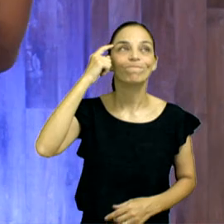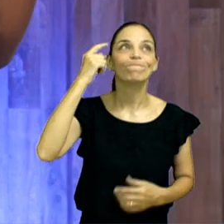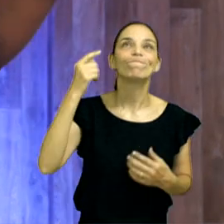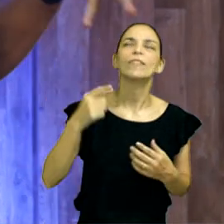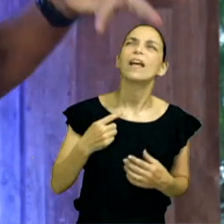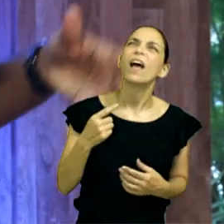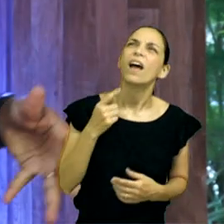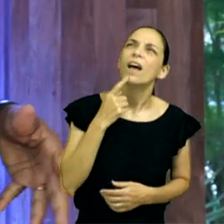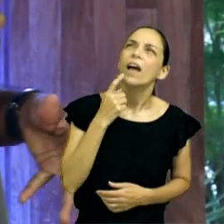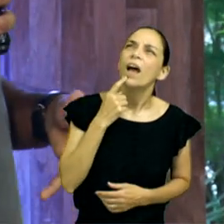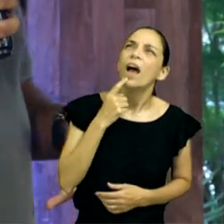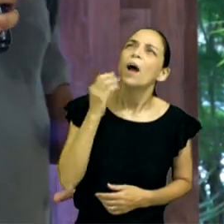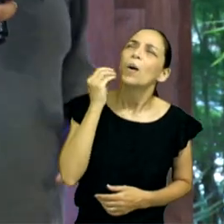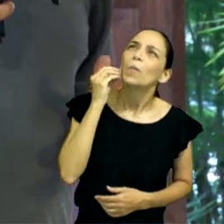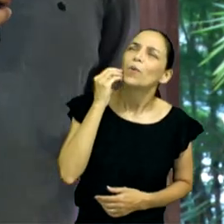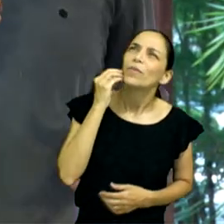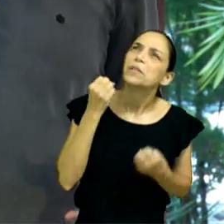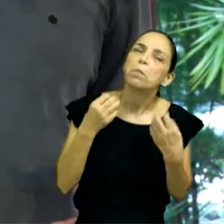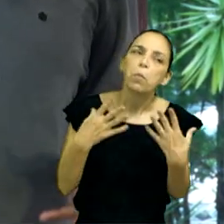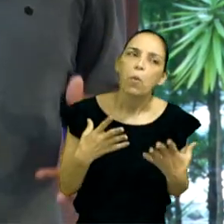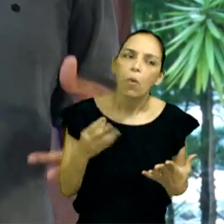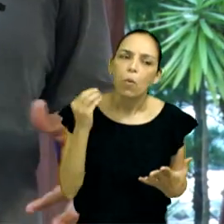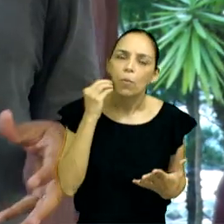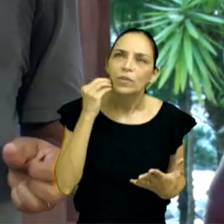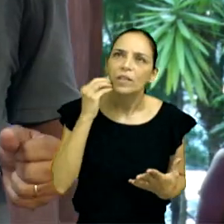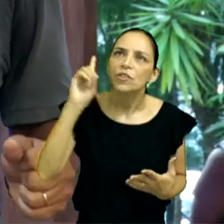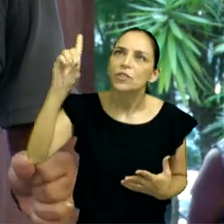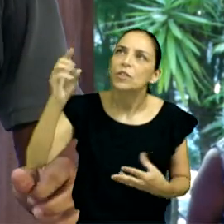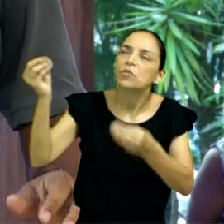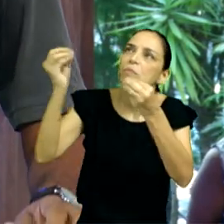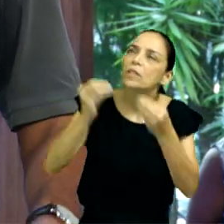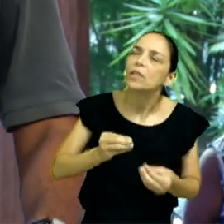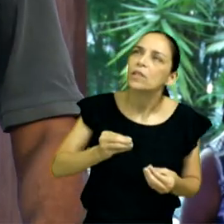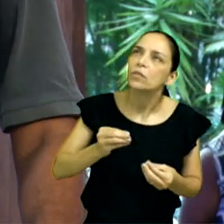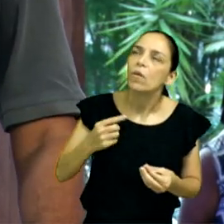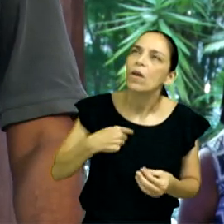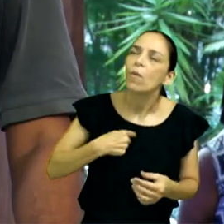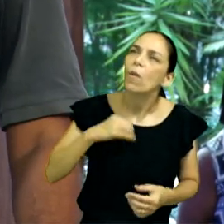Será que eu estou aproveitando bem as oportunidades que Deus está me dando?